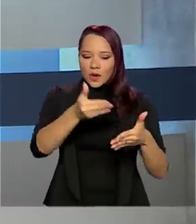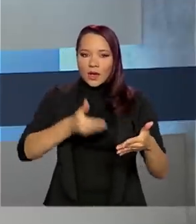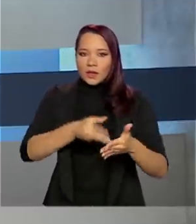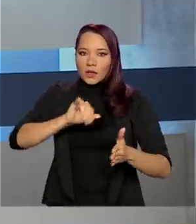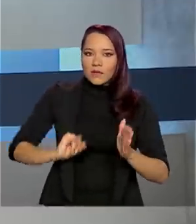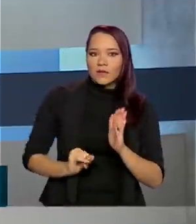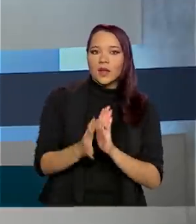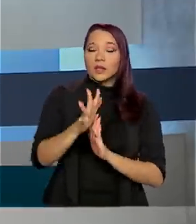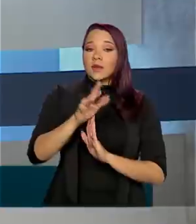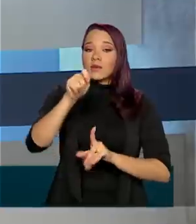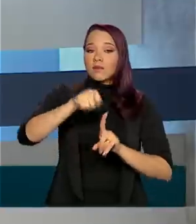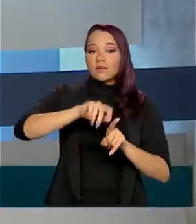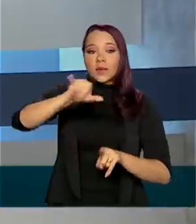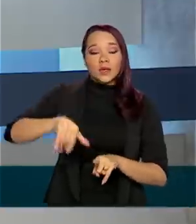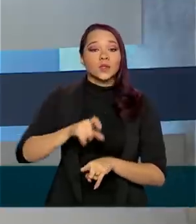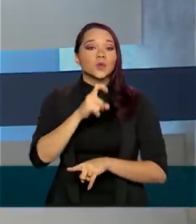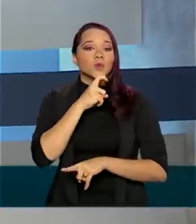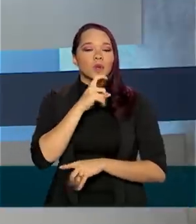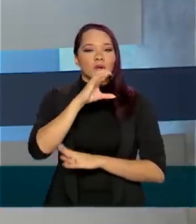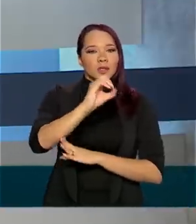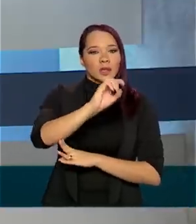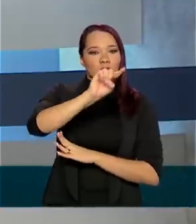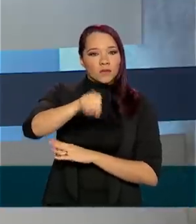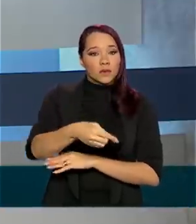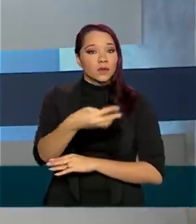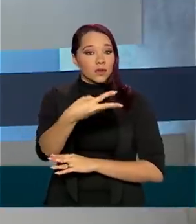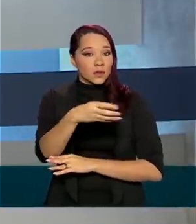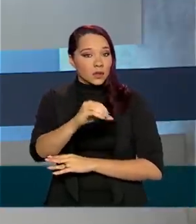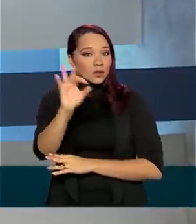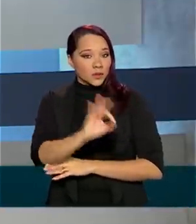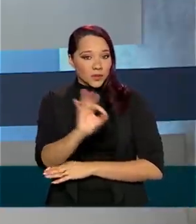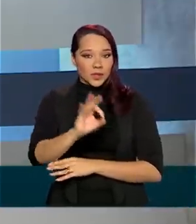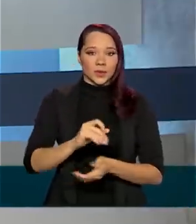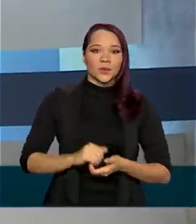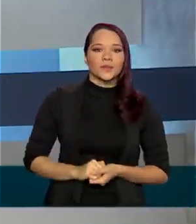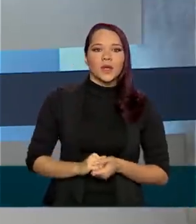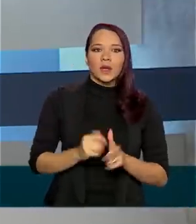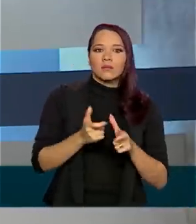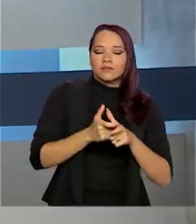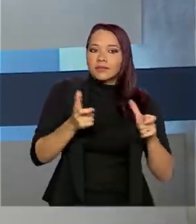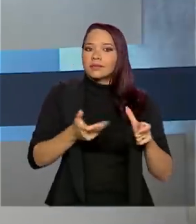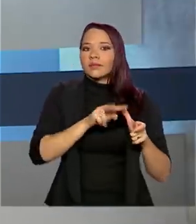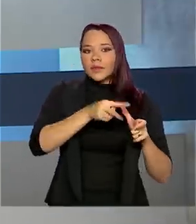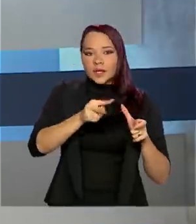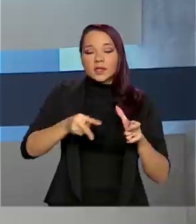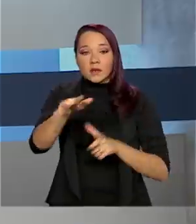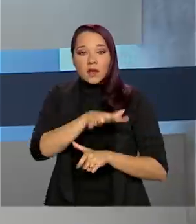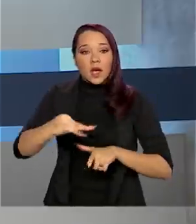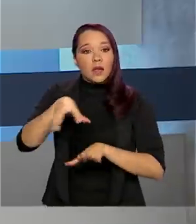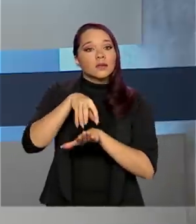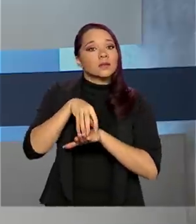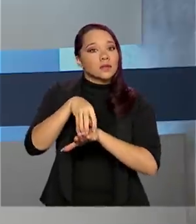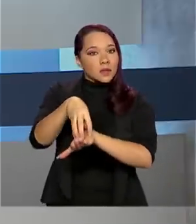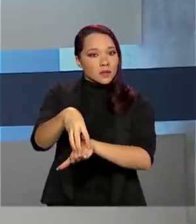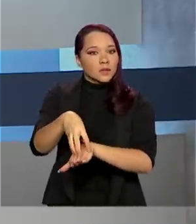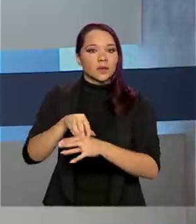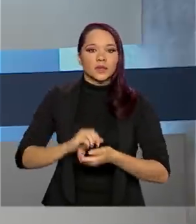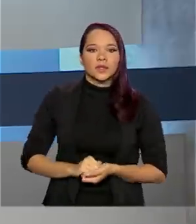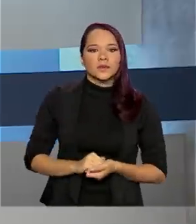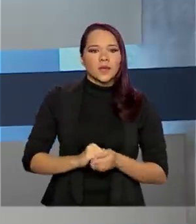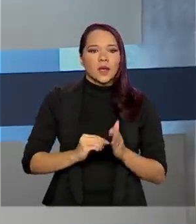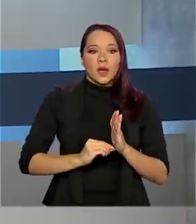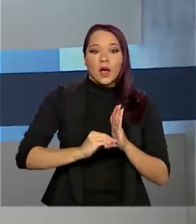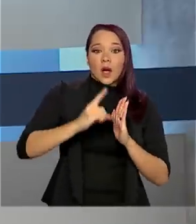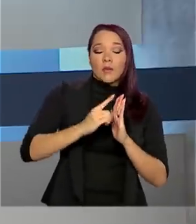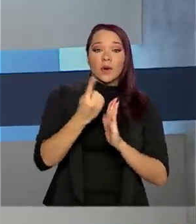inflação oficial de julho ficou em 0,30%. A maior variação foi do setor de transportes. A alta